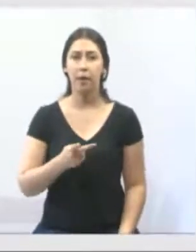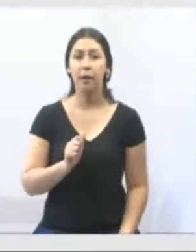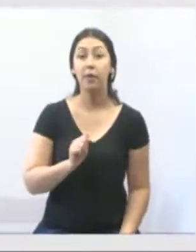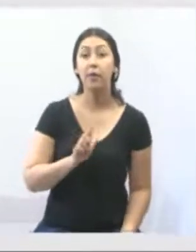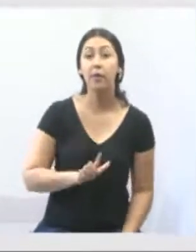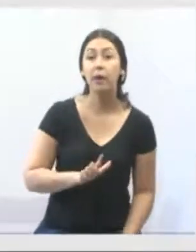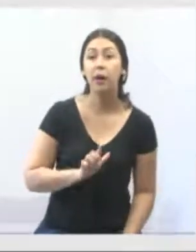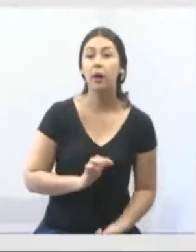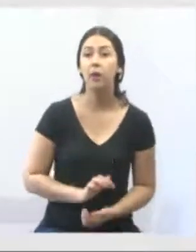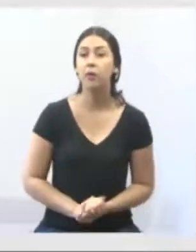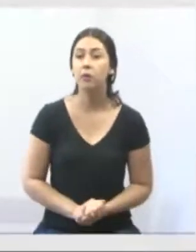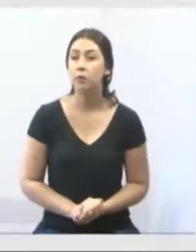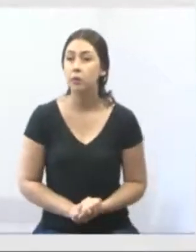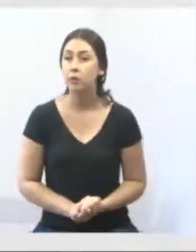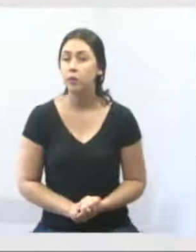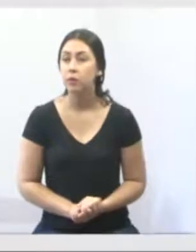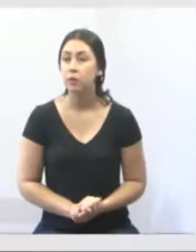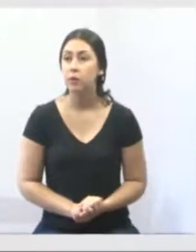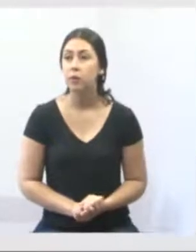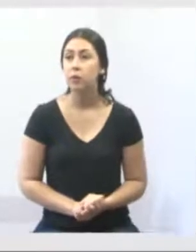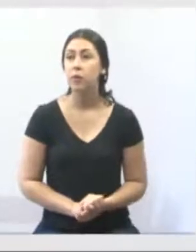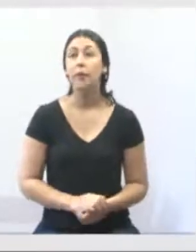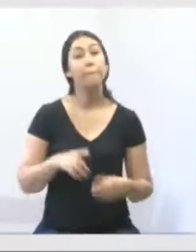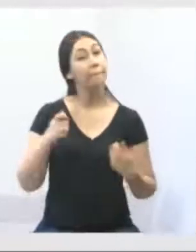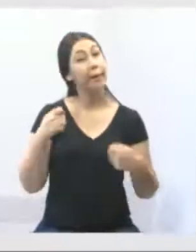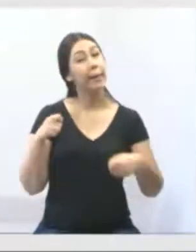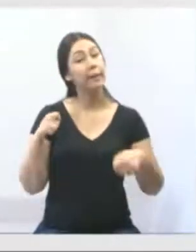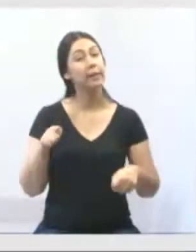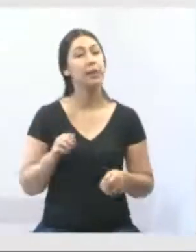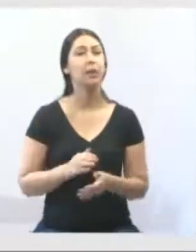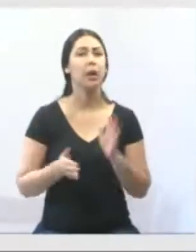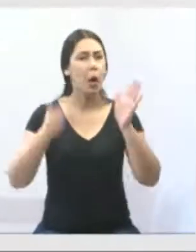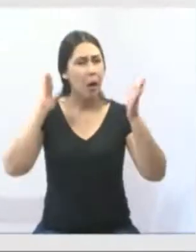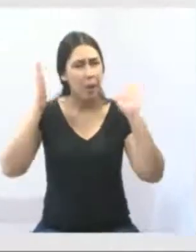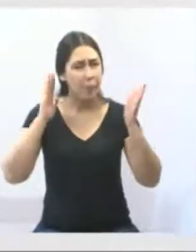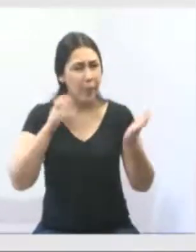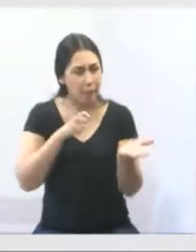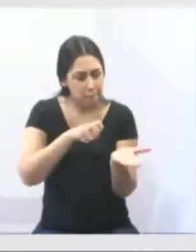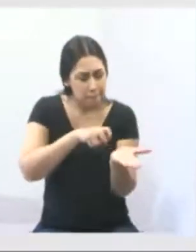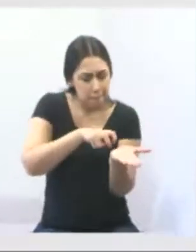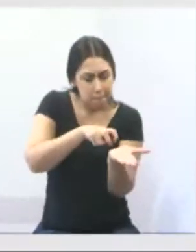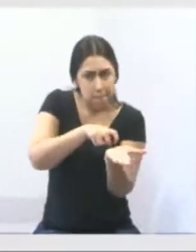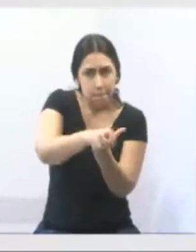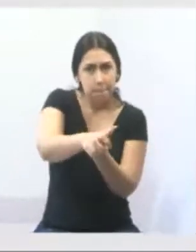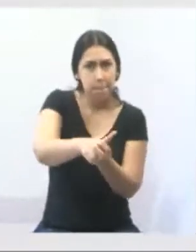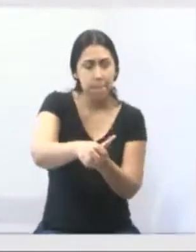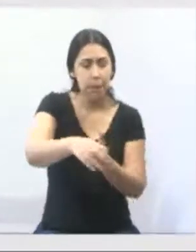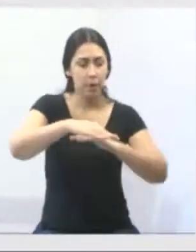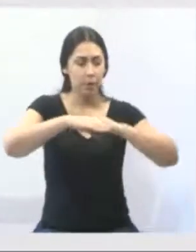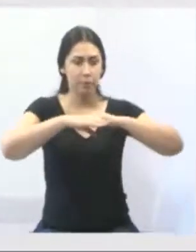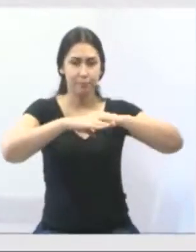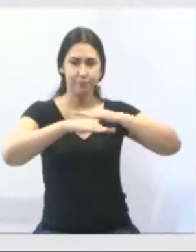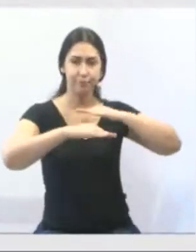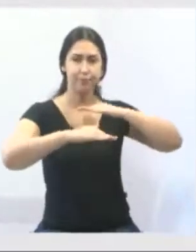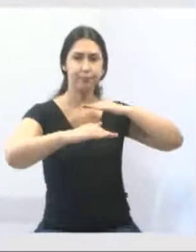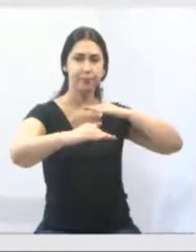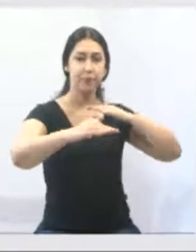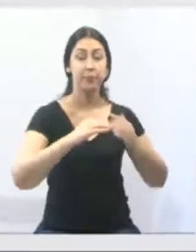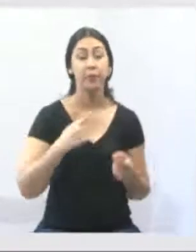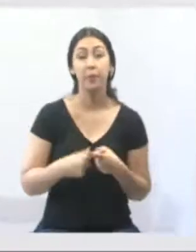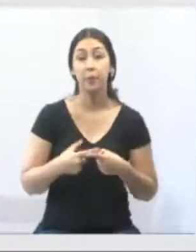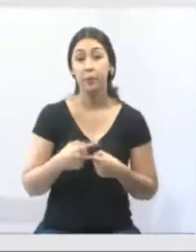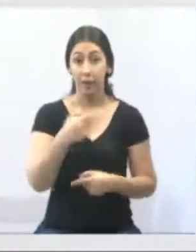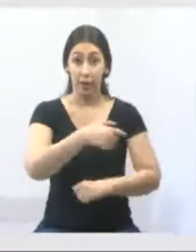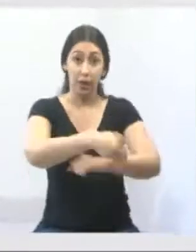bairro das Brotas, que as máquinas façam um trabalho de manutenção para nós lá, porque